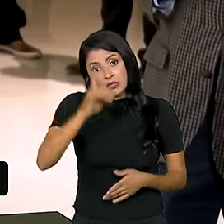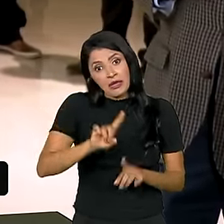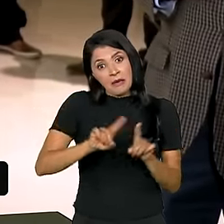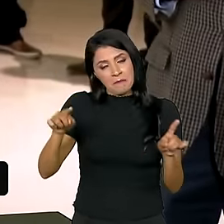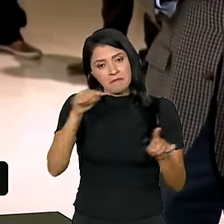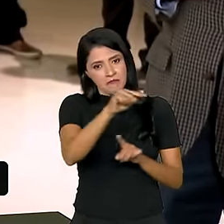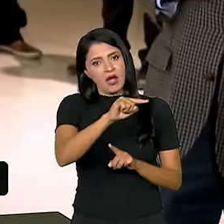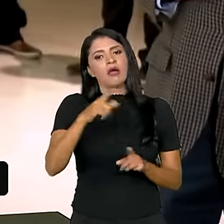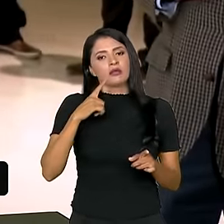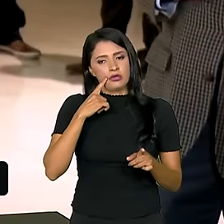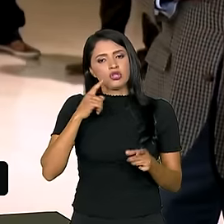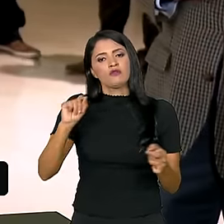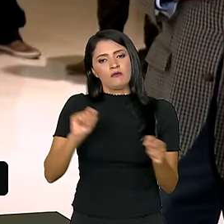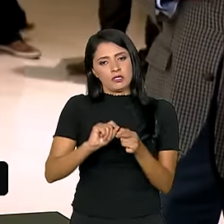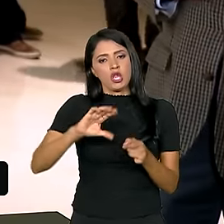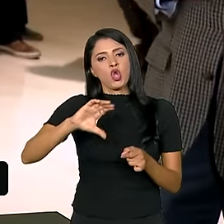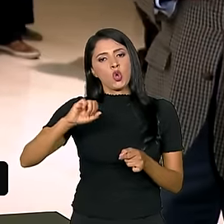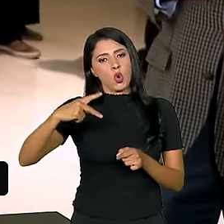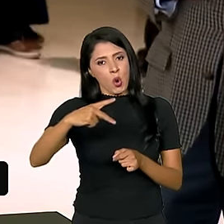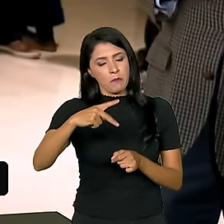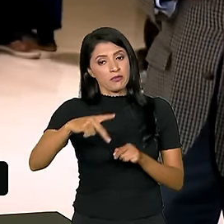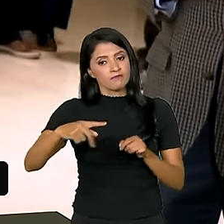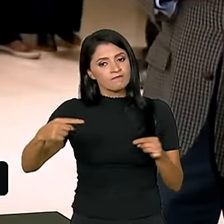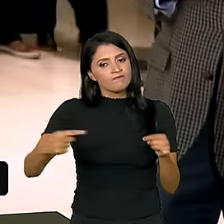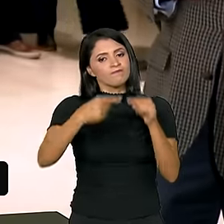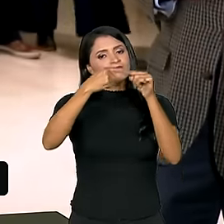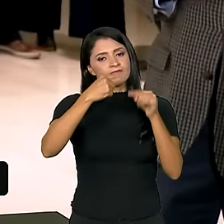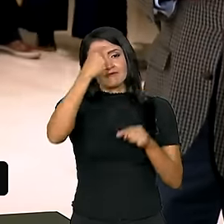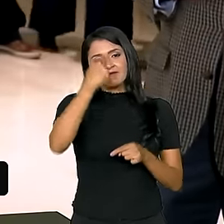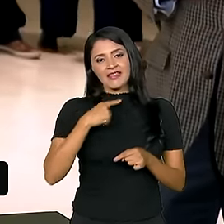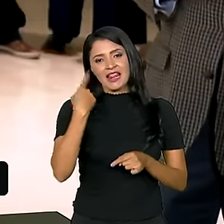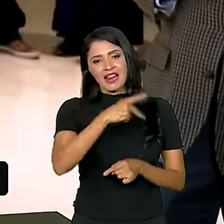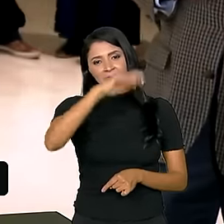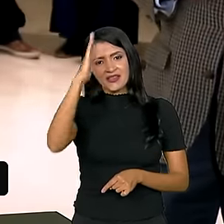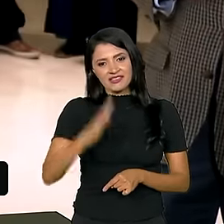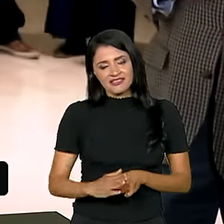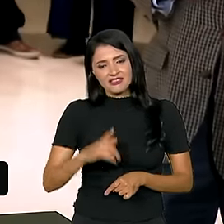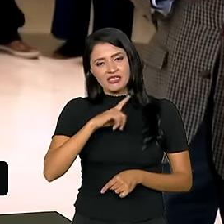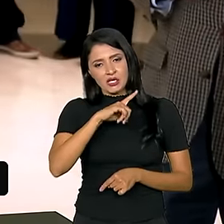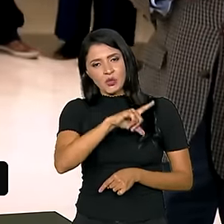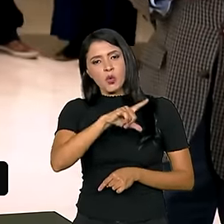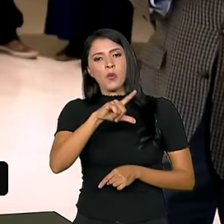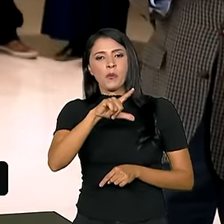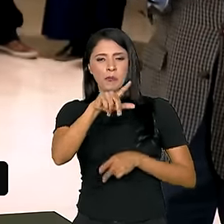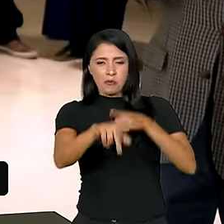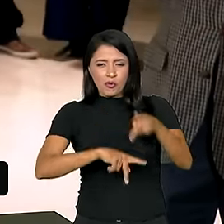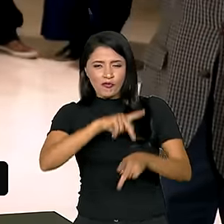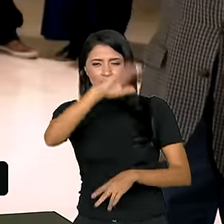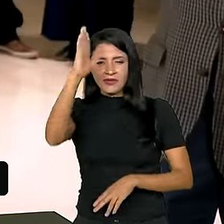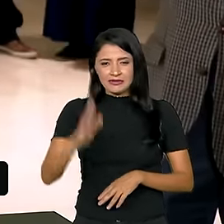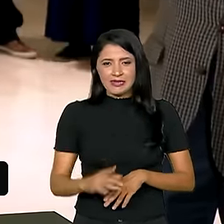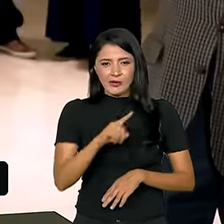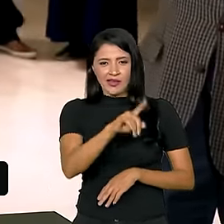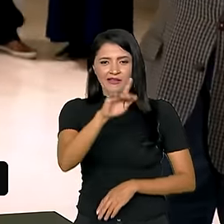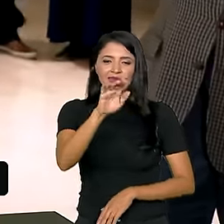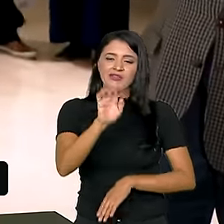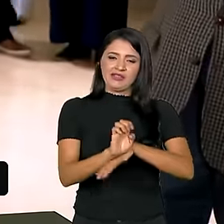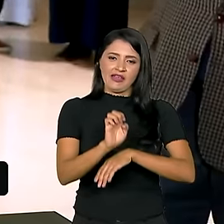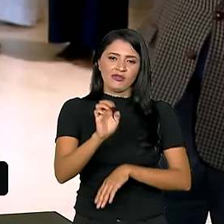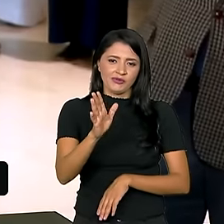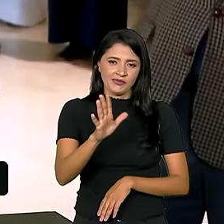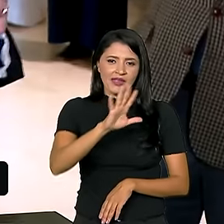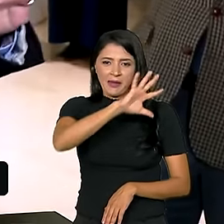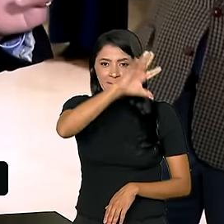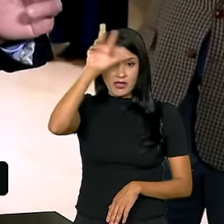a cara do Brasil, com o povo brasileiro, no Estado Amazônico, que vai ser a grande novidade. Eu disse